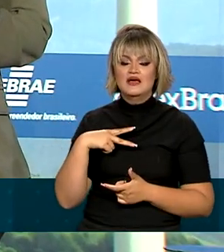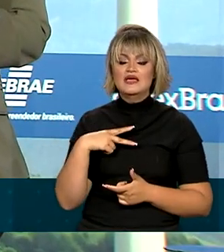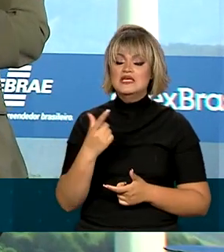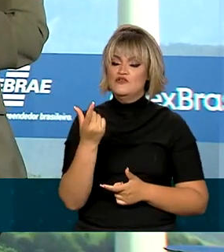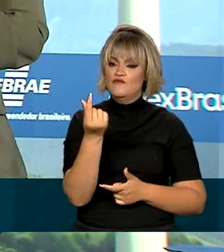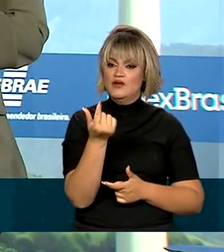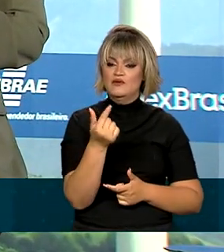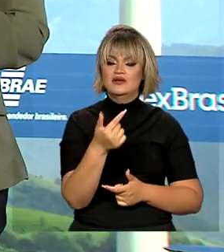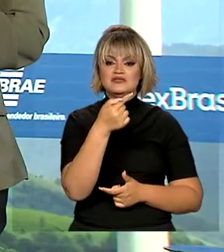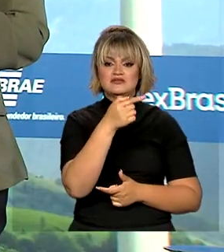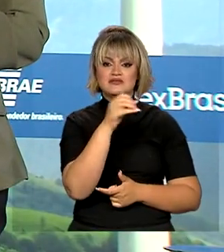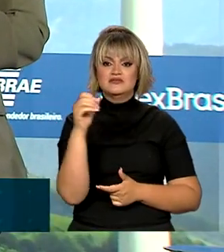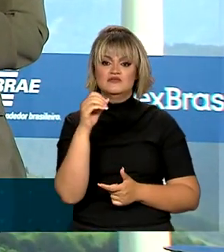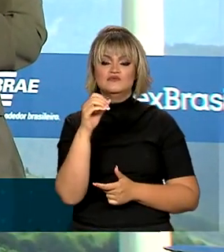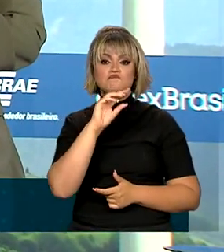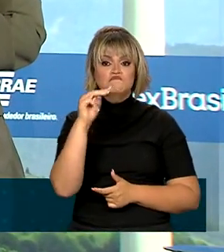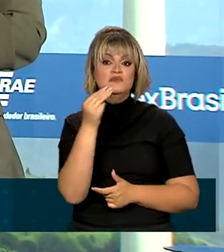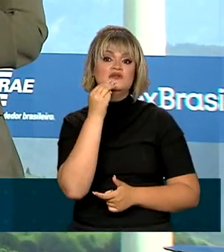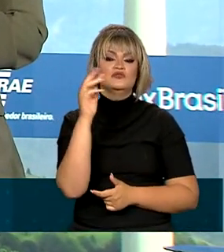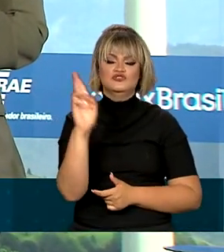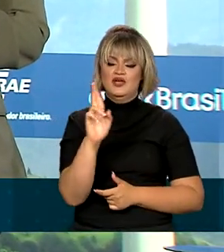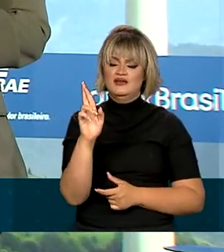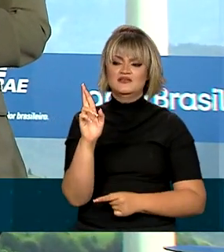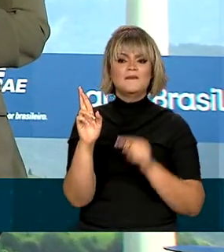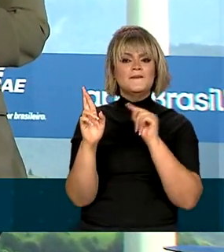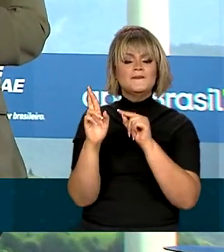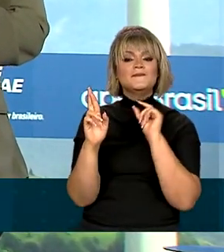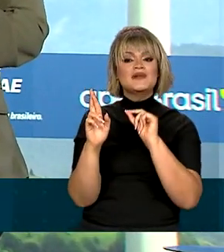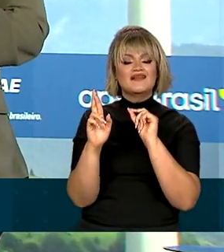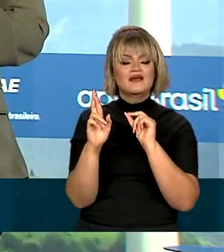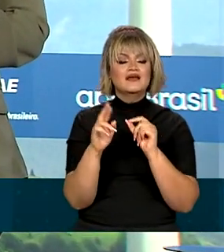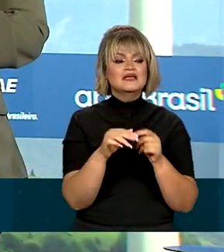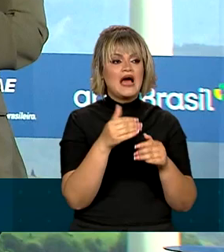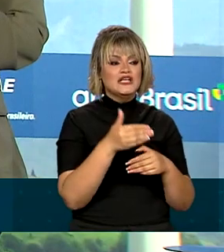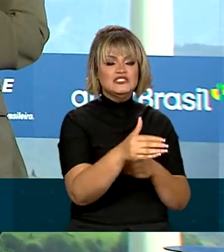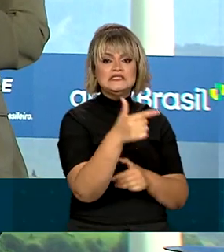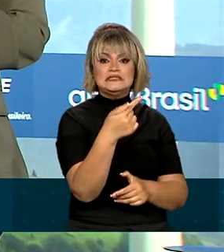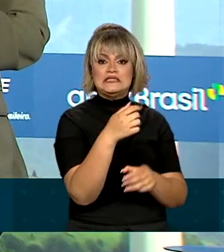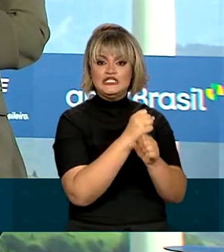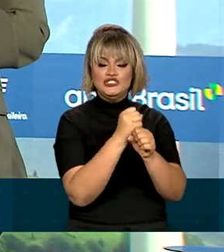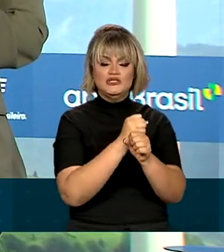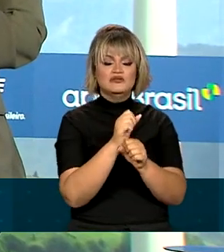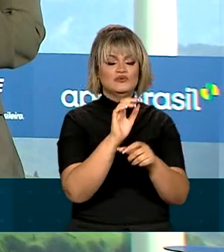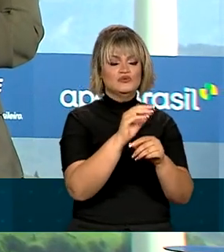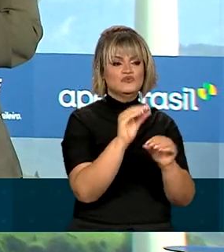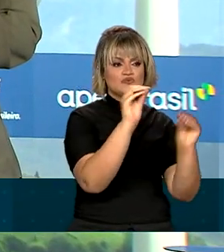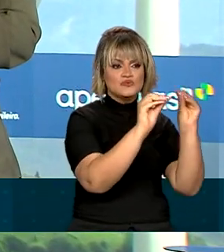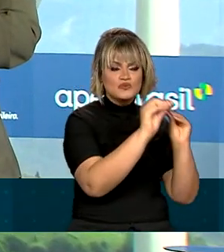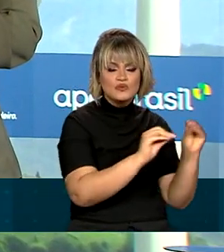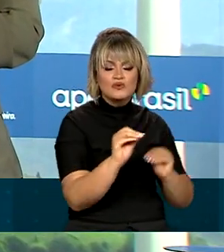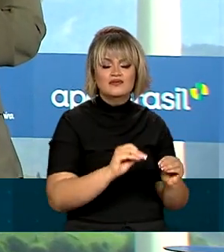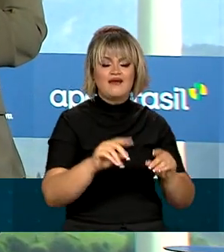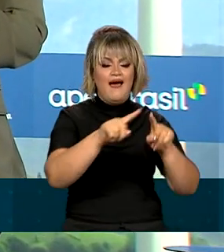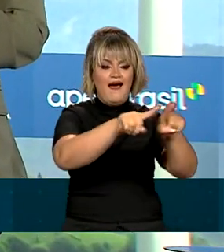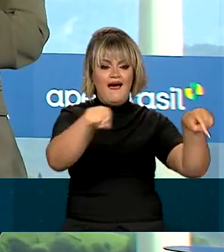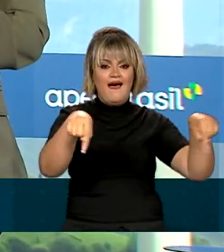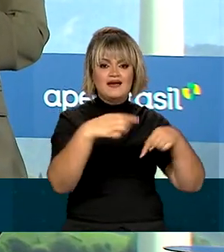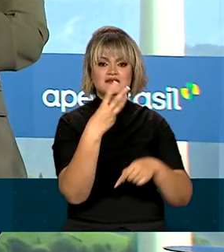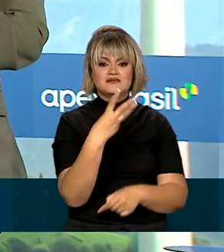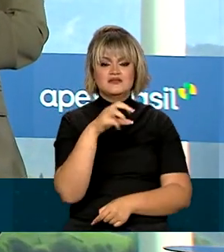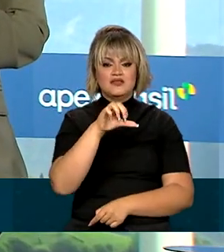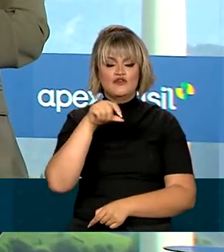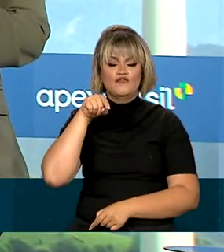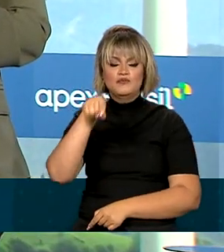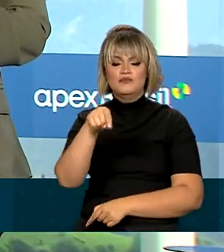700 milhões de reais. A meta é restaurar em sete anos 39 mil hectares e, com isso, retirar